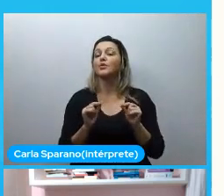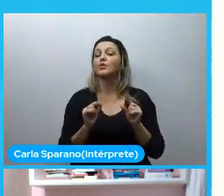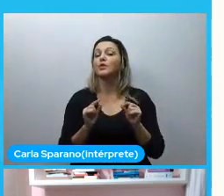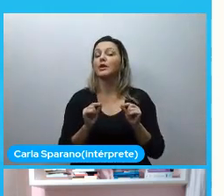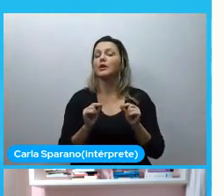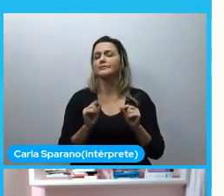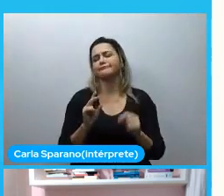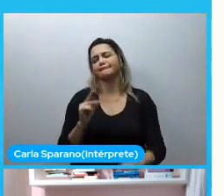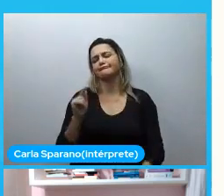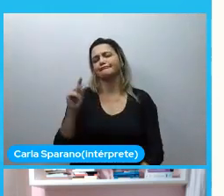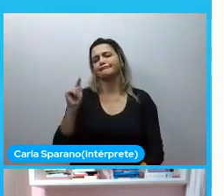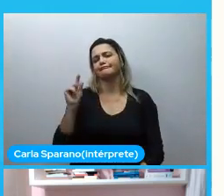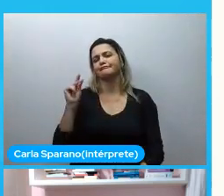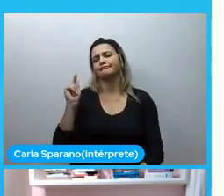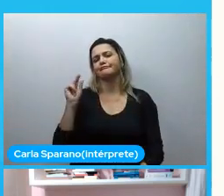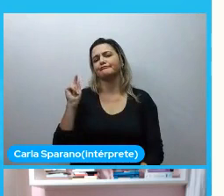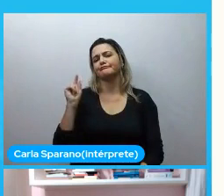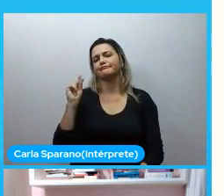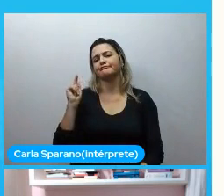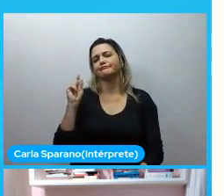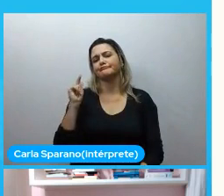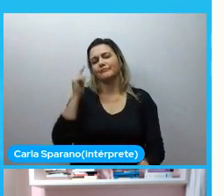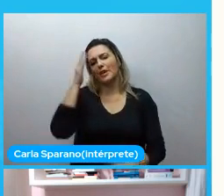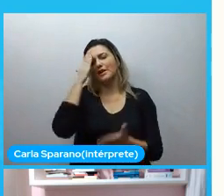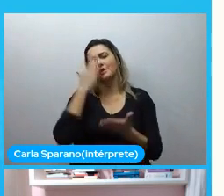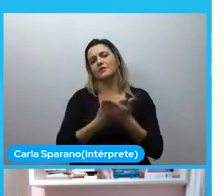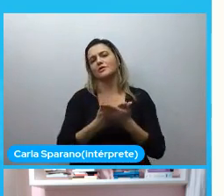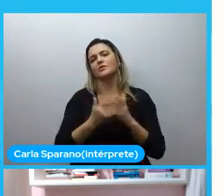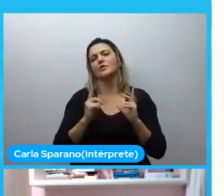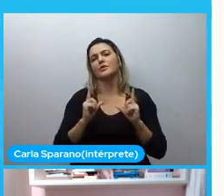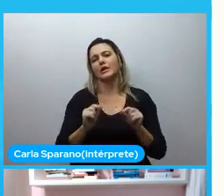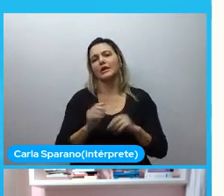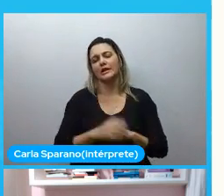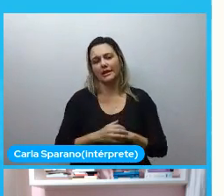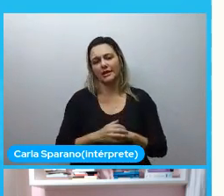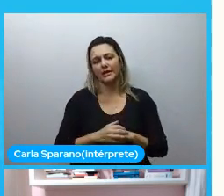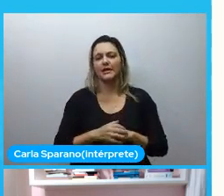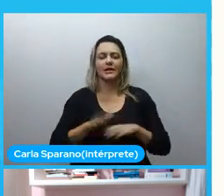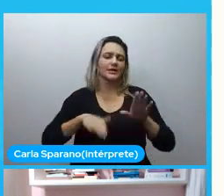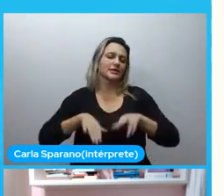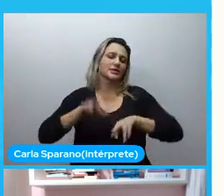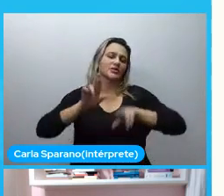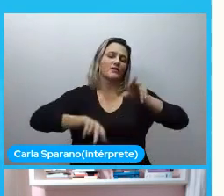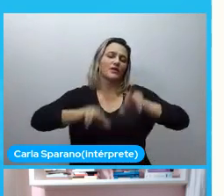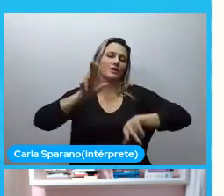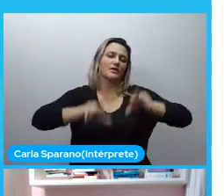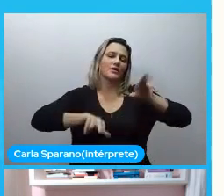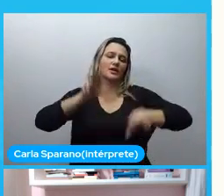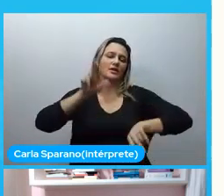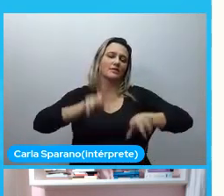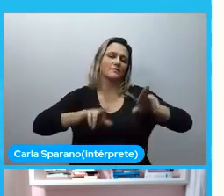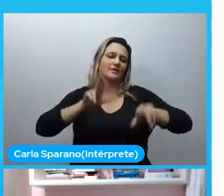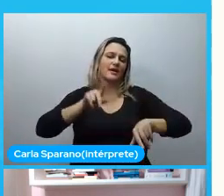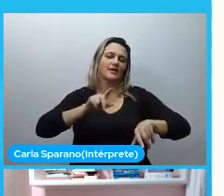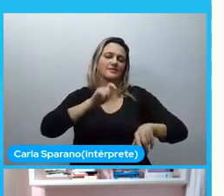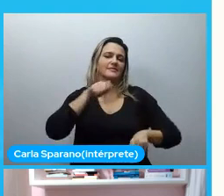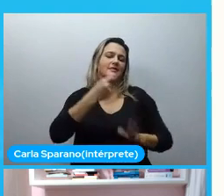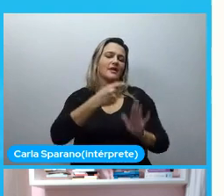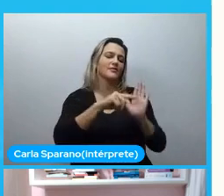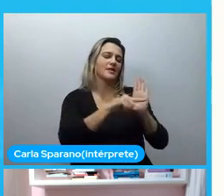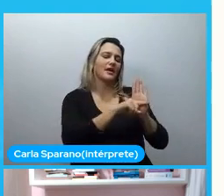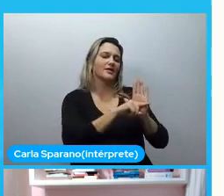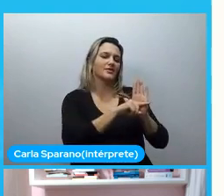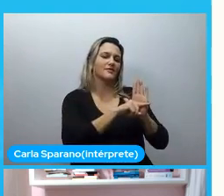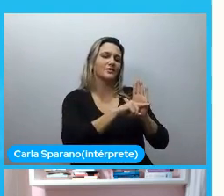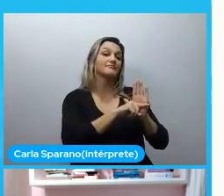tempo a gente acreditar que que certas diferenças eram eram pontos negativos que certas diferenças